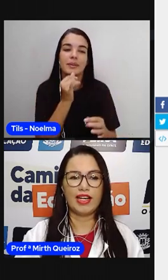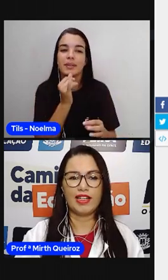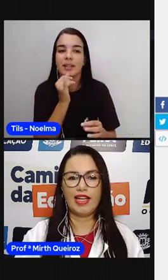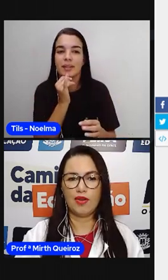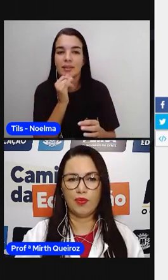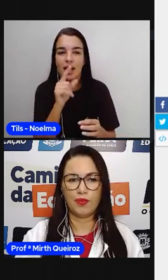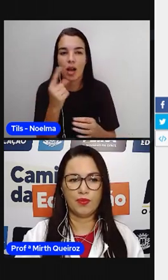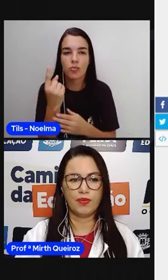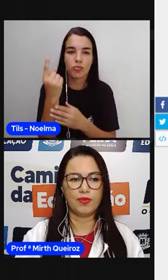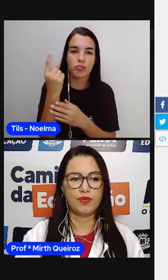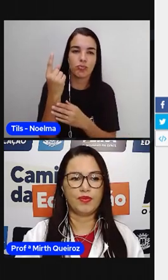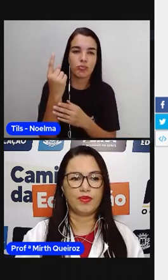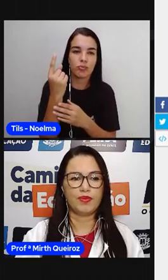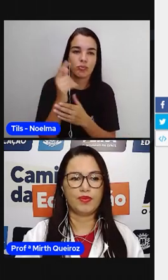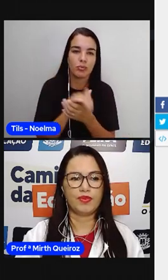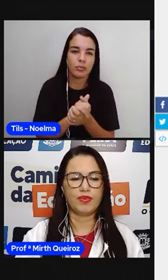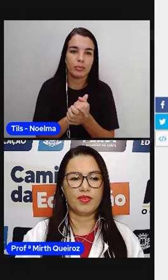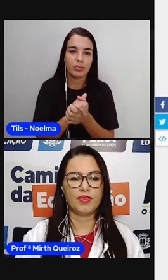clicar aqui na 1.